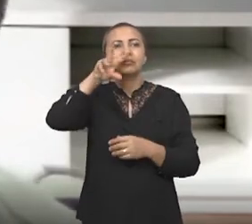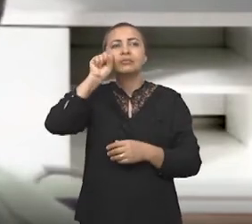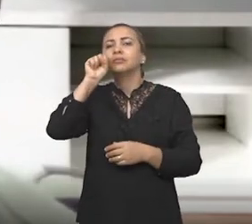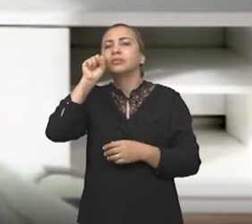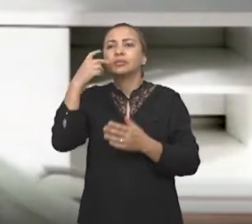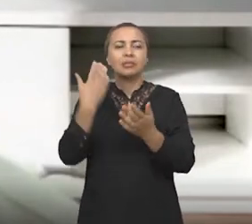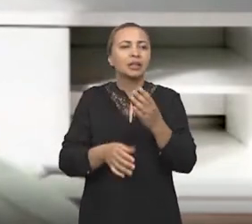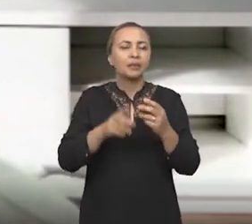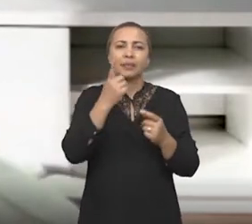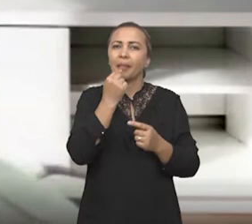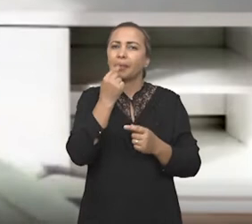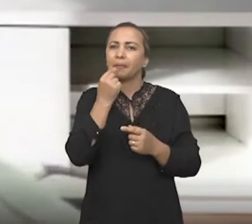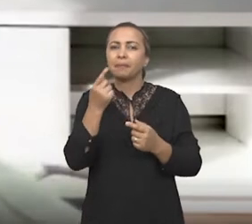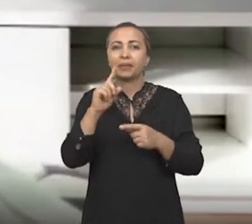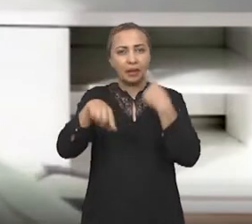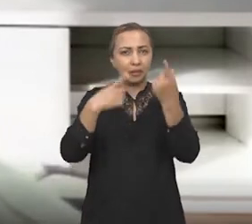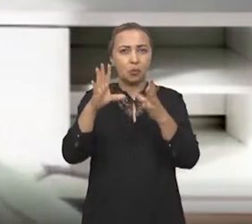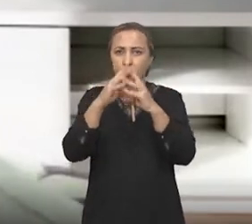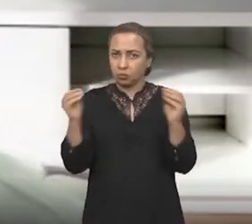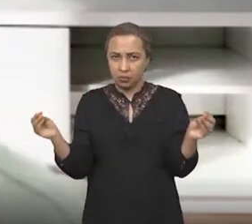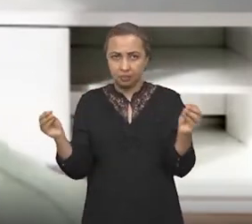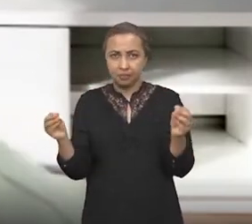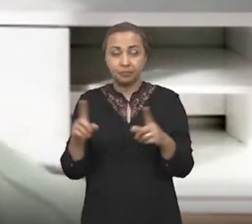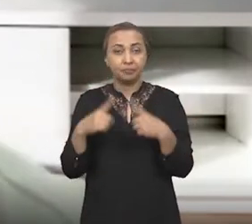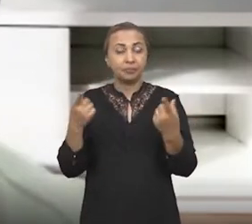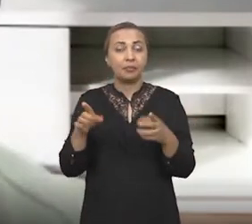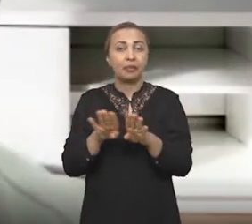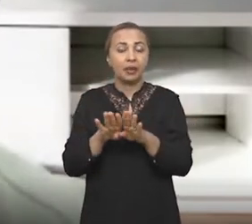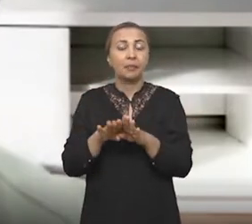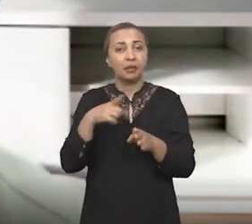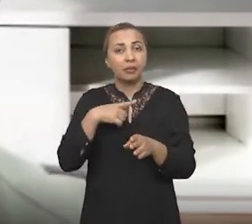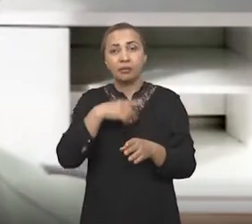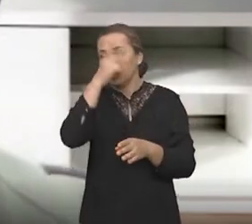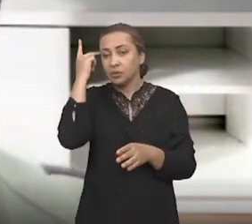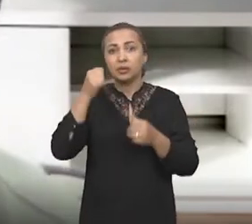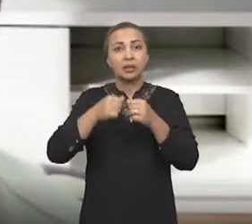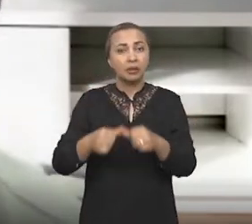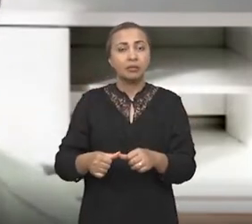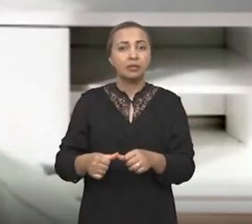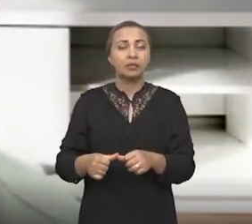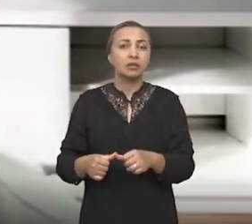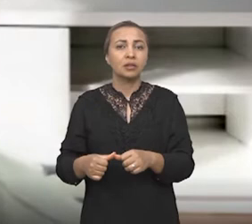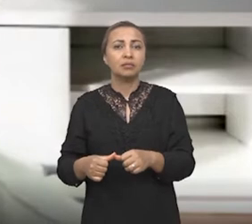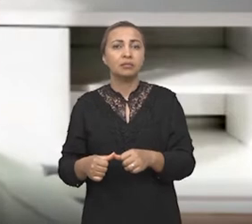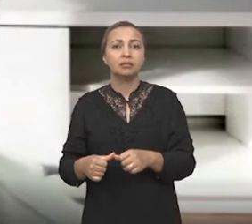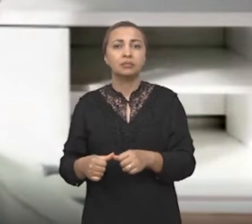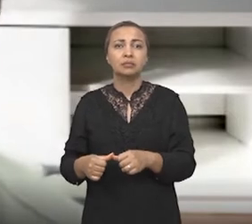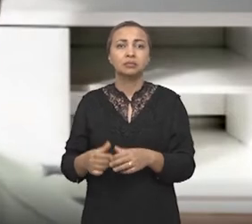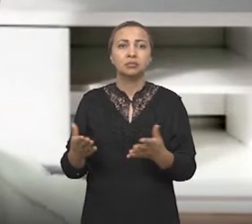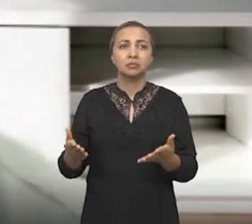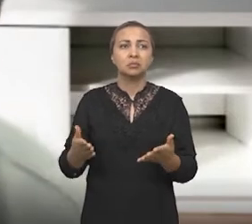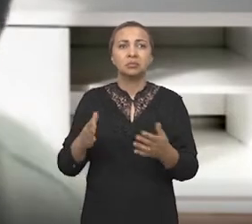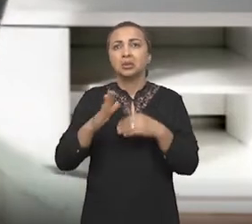perder o paladar, aí depois isso desaparece. Mas também tem casos de pessoas que ficam com casos,